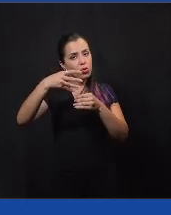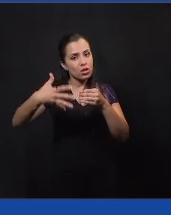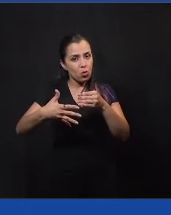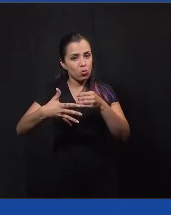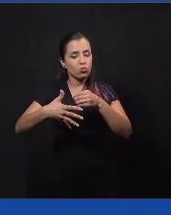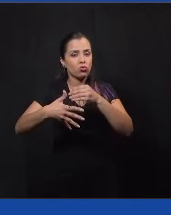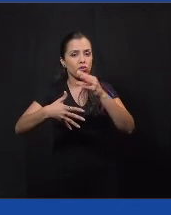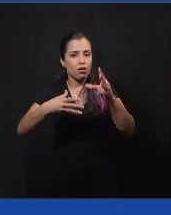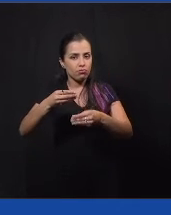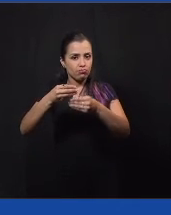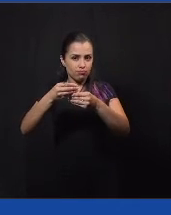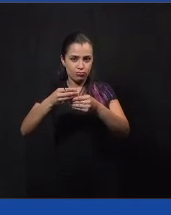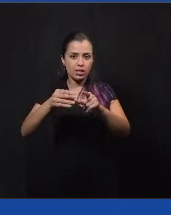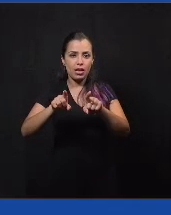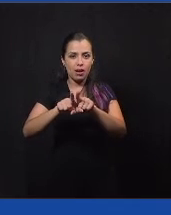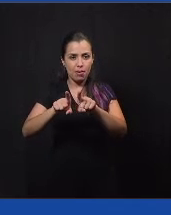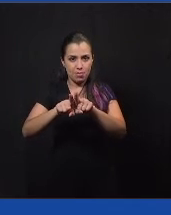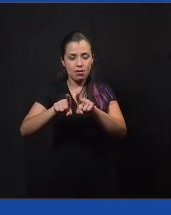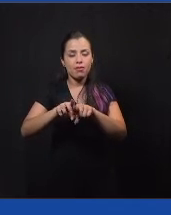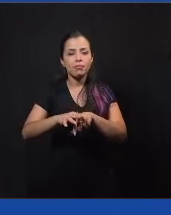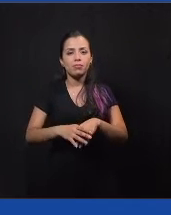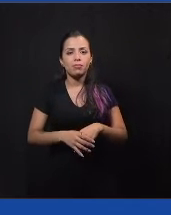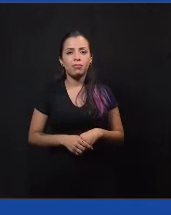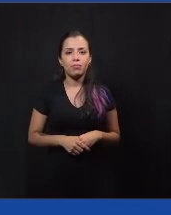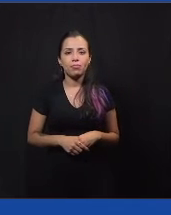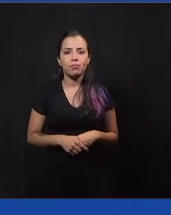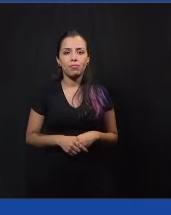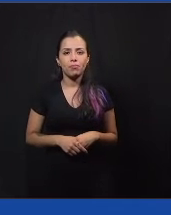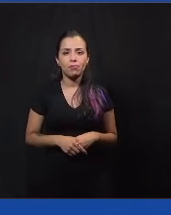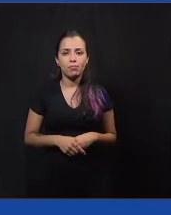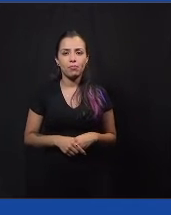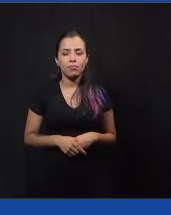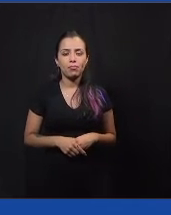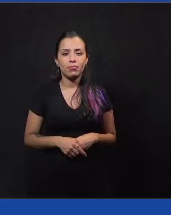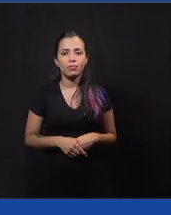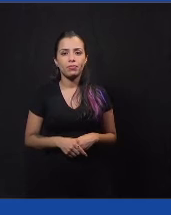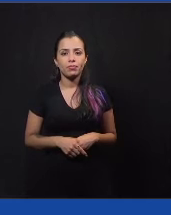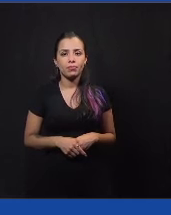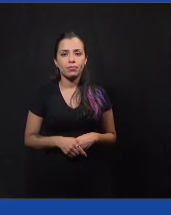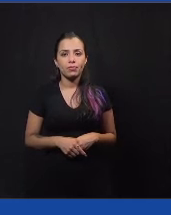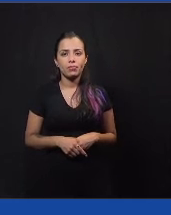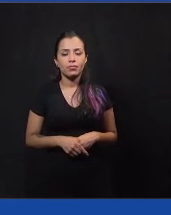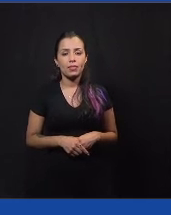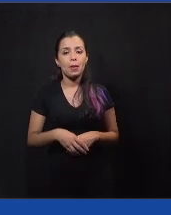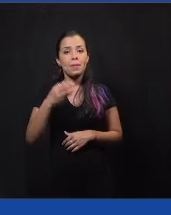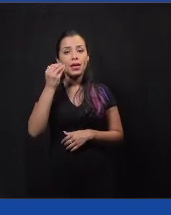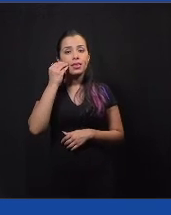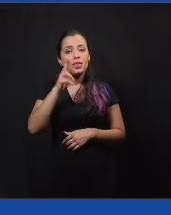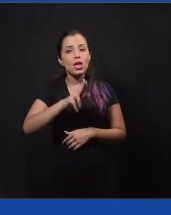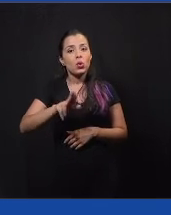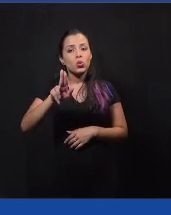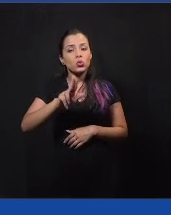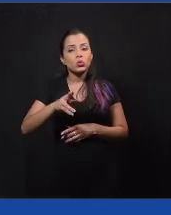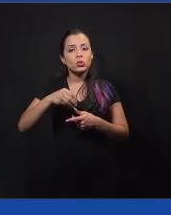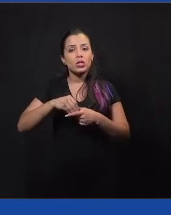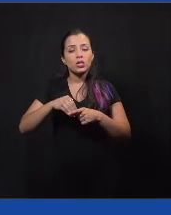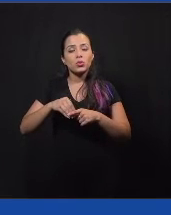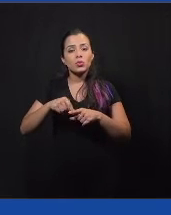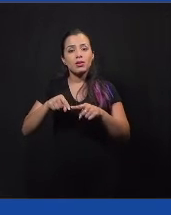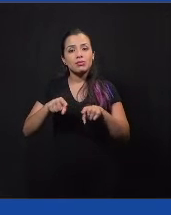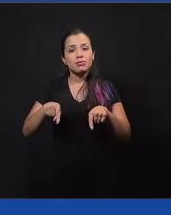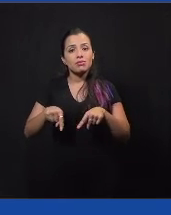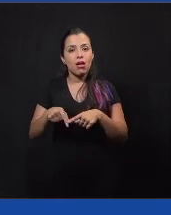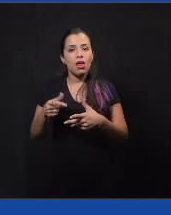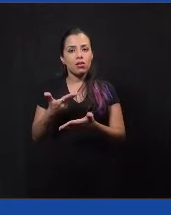Então, para que isso fosse usado em sala de aula, assim, a gente não sabe a perspectiva de retorno das aulas